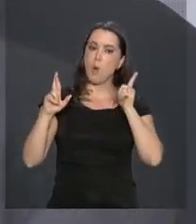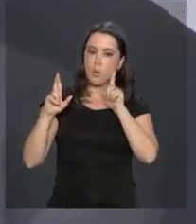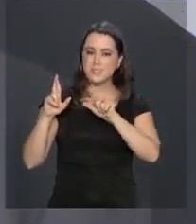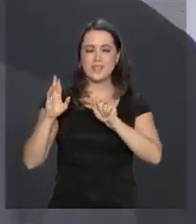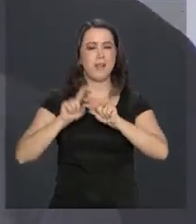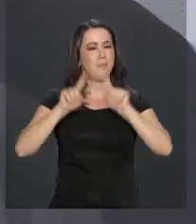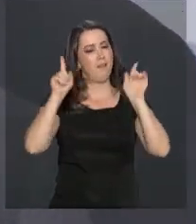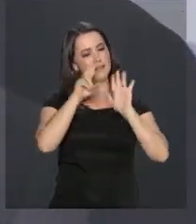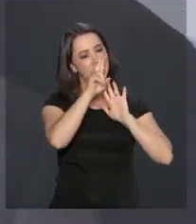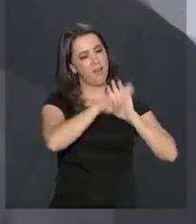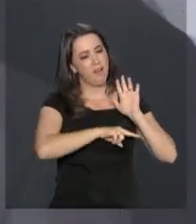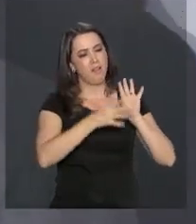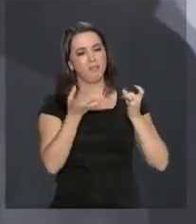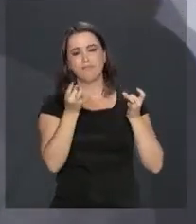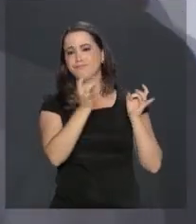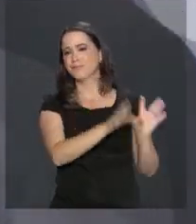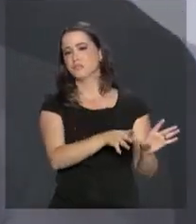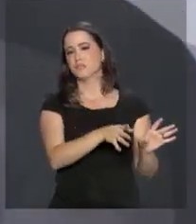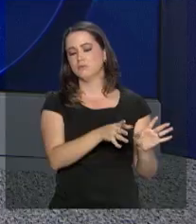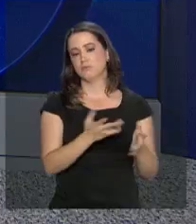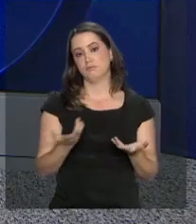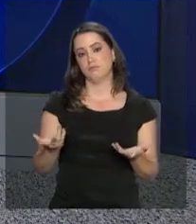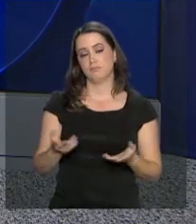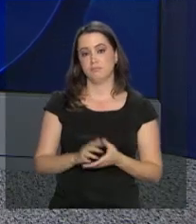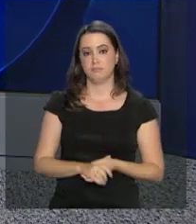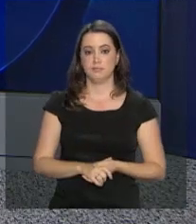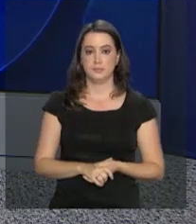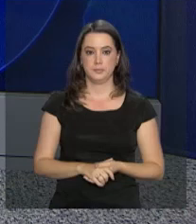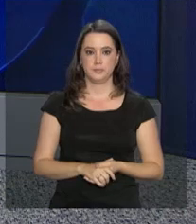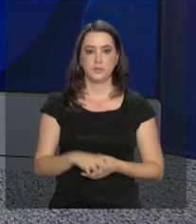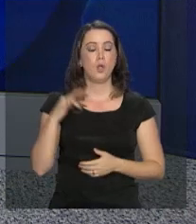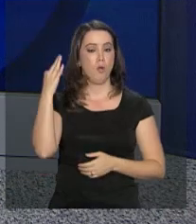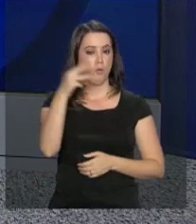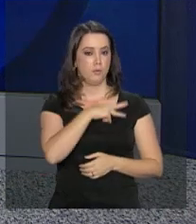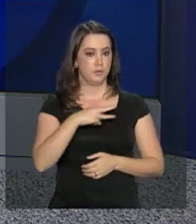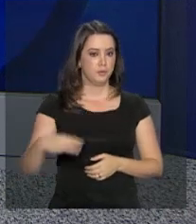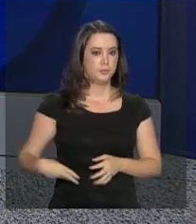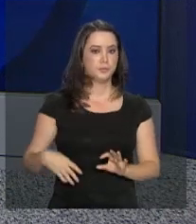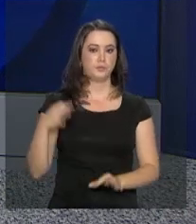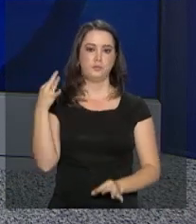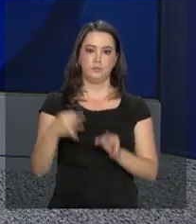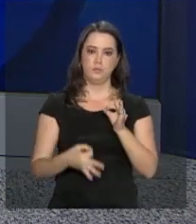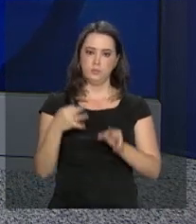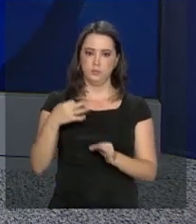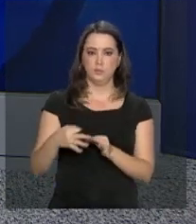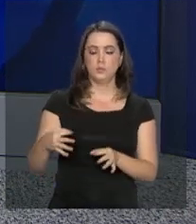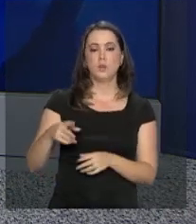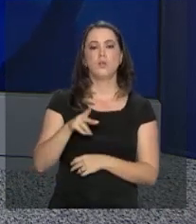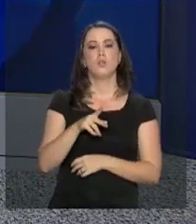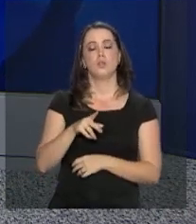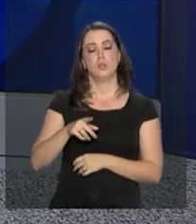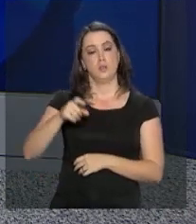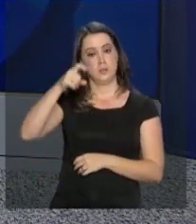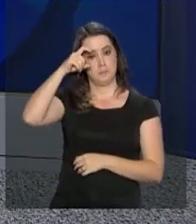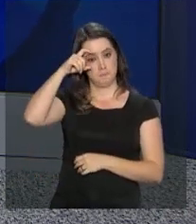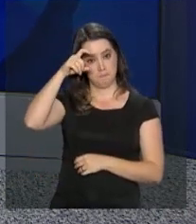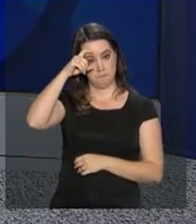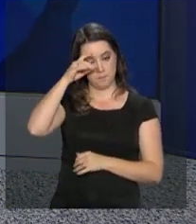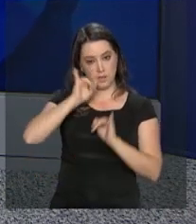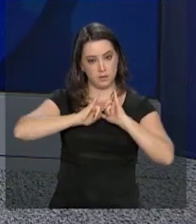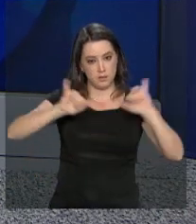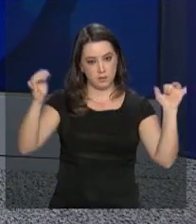como regra, isso foi deixado para trás. E o futuro ministro da Justiça e Segurança Pública, Sérgio Moro,